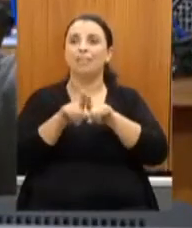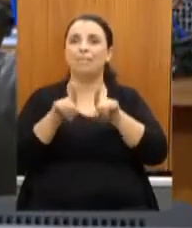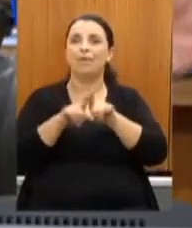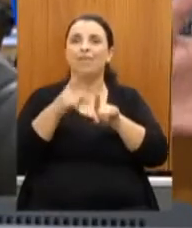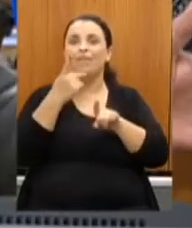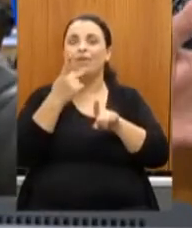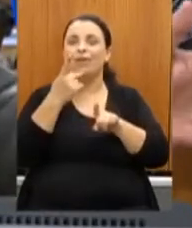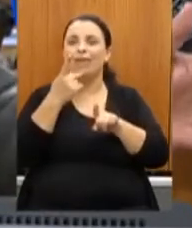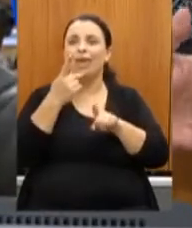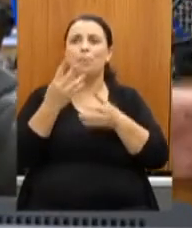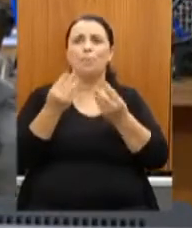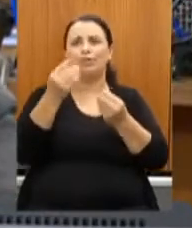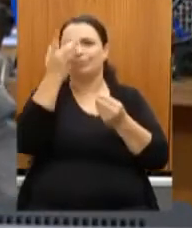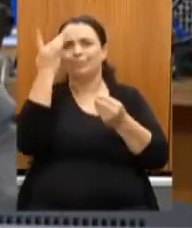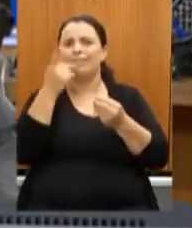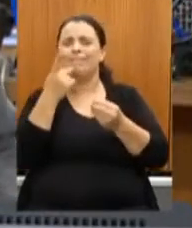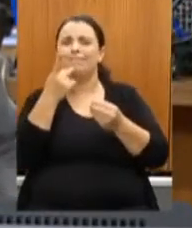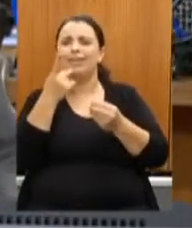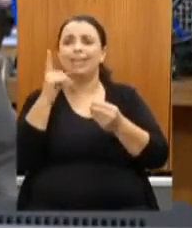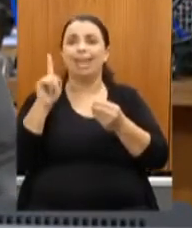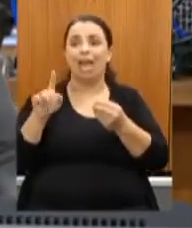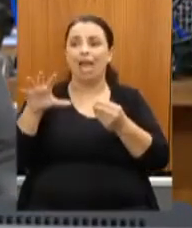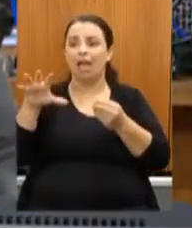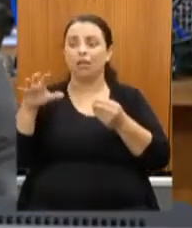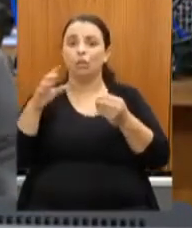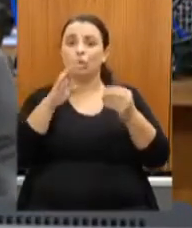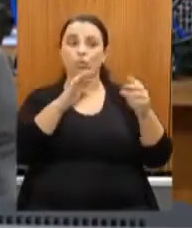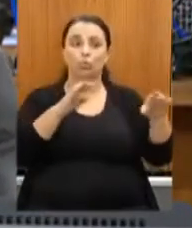o último a se recuperar dessa pandemia,